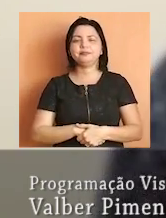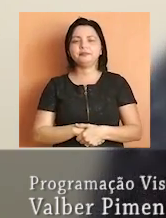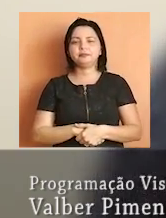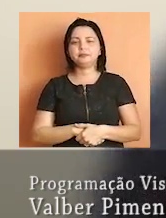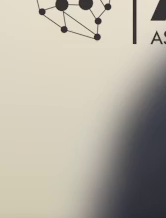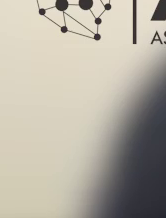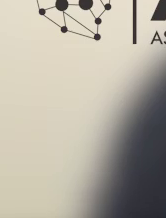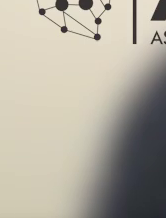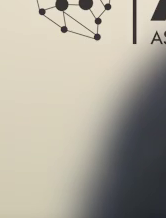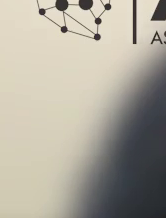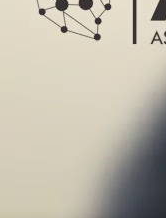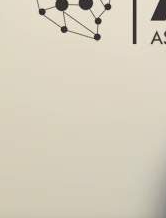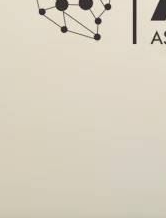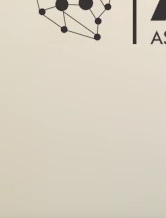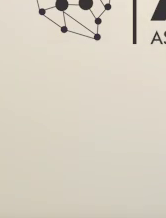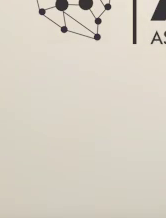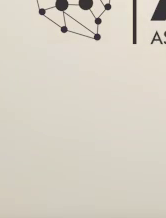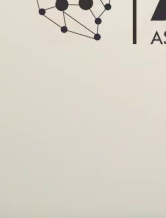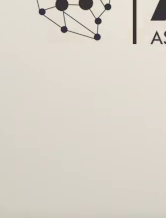e até mais!